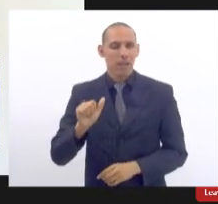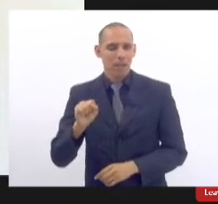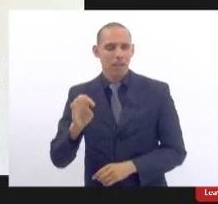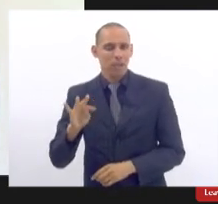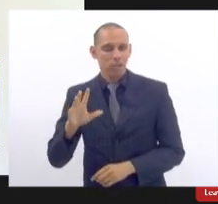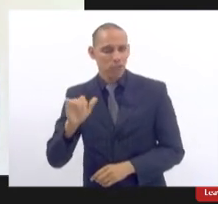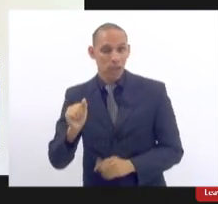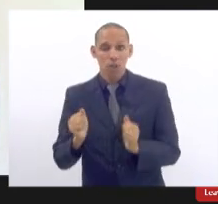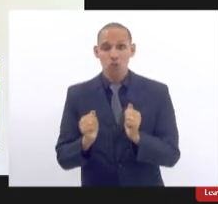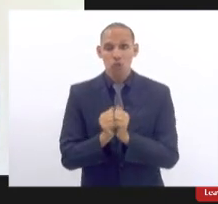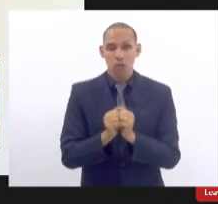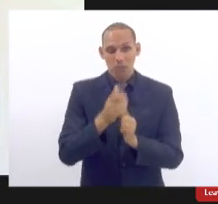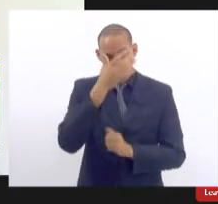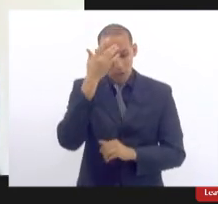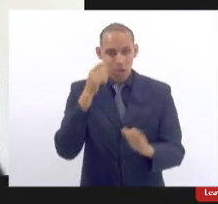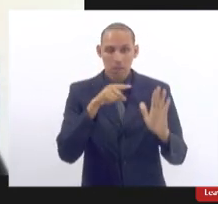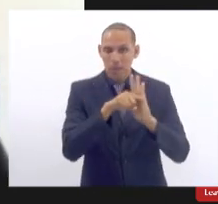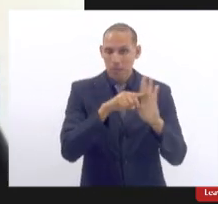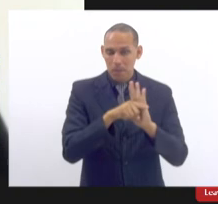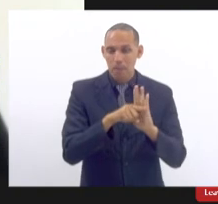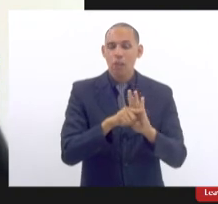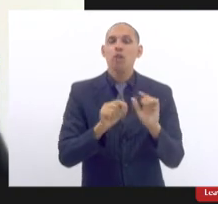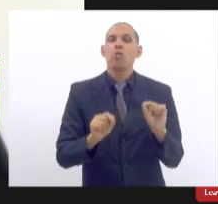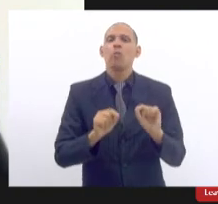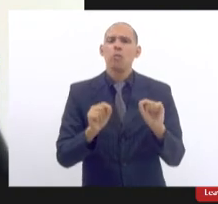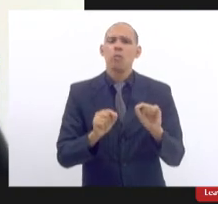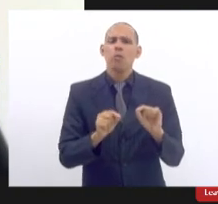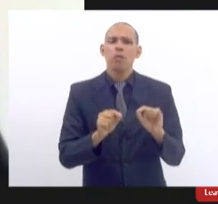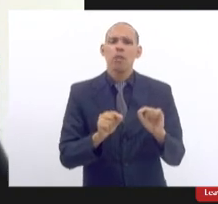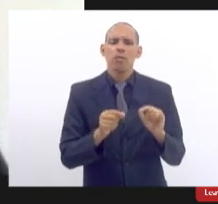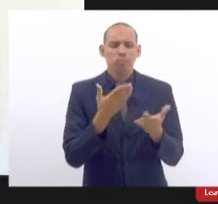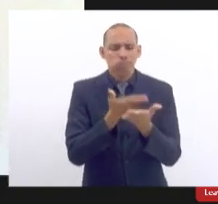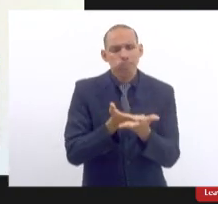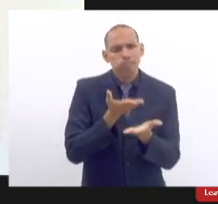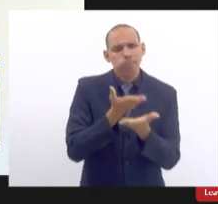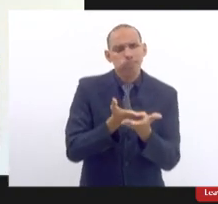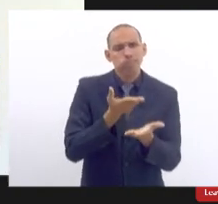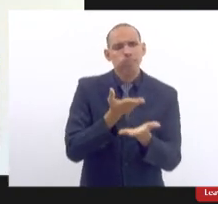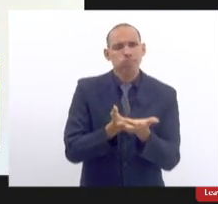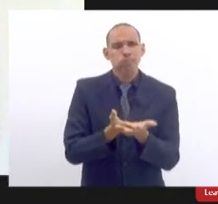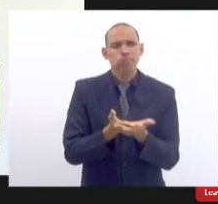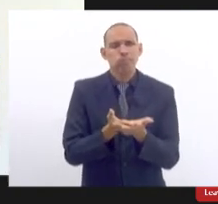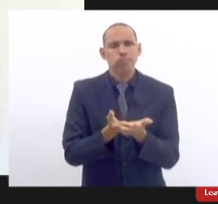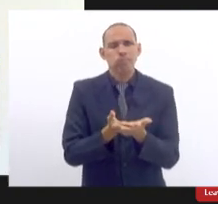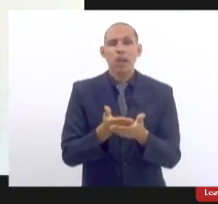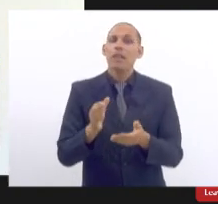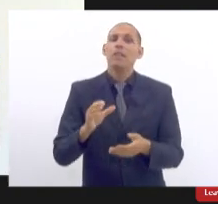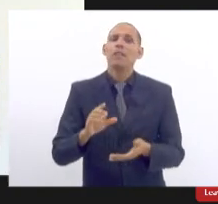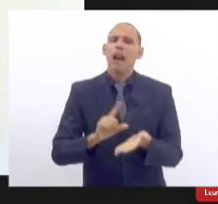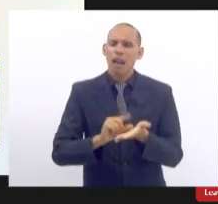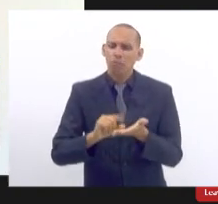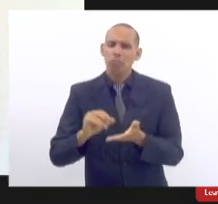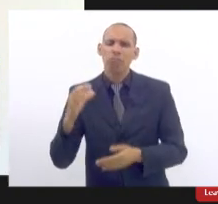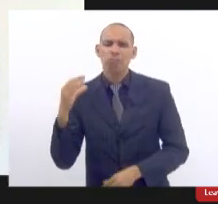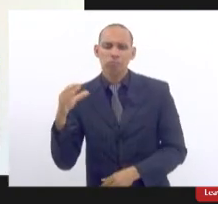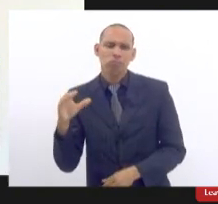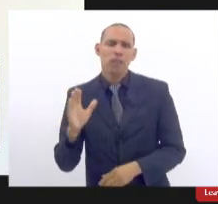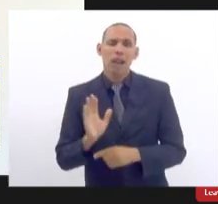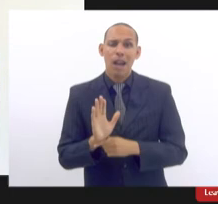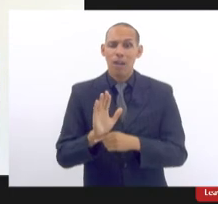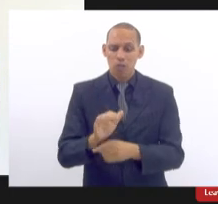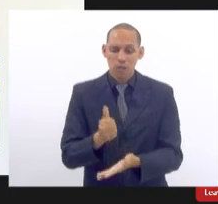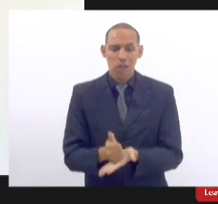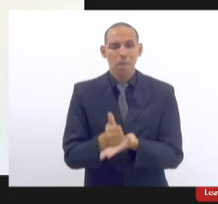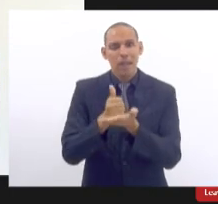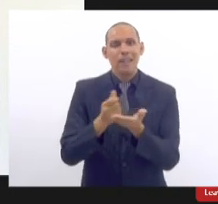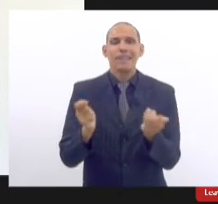pesquisadores que se façam e se levantem trabalhos efetivos científicos que possam embasar